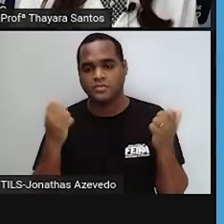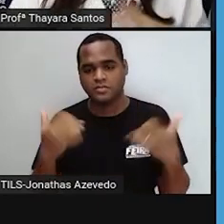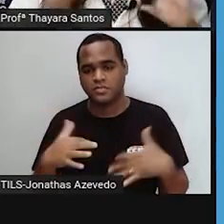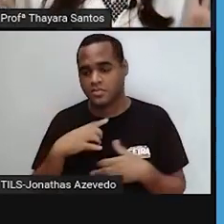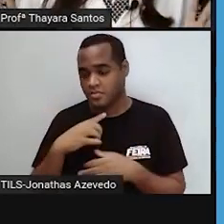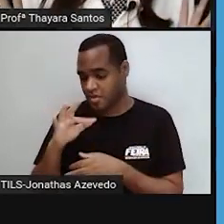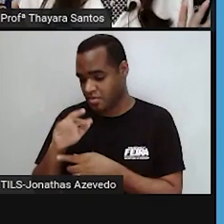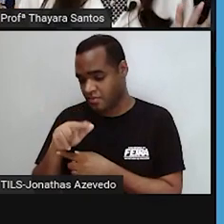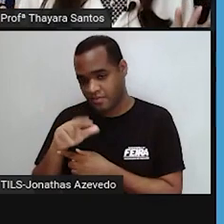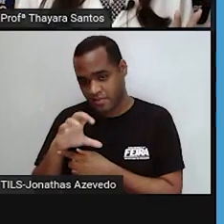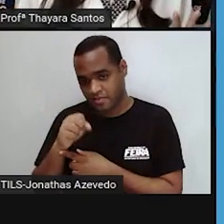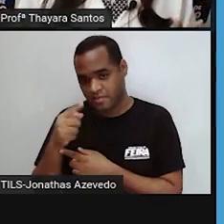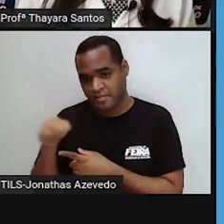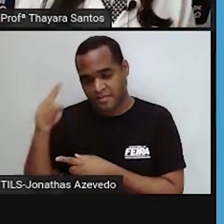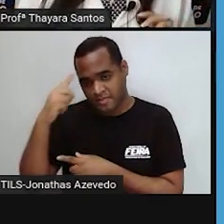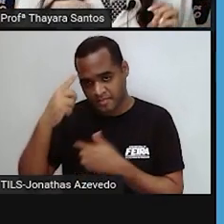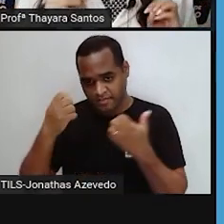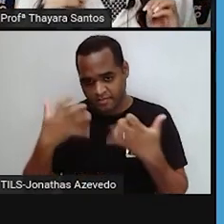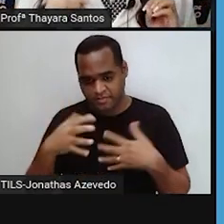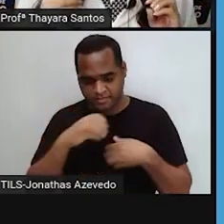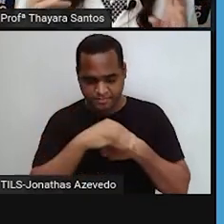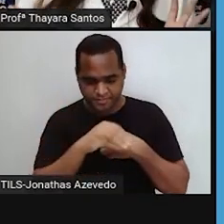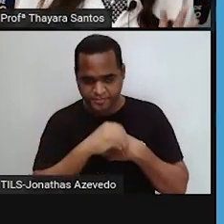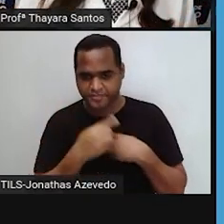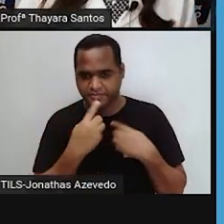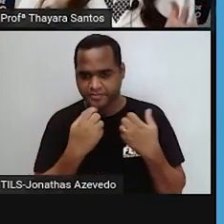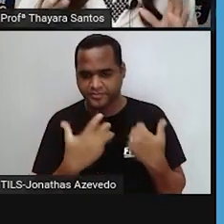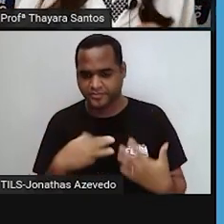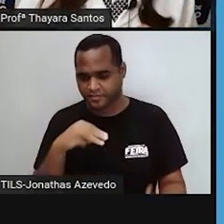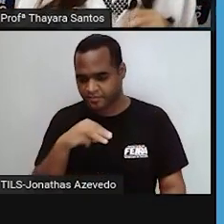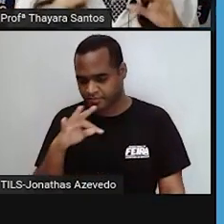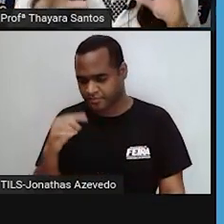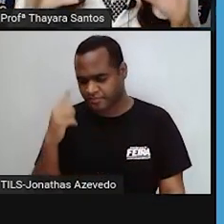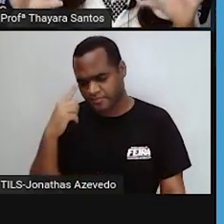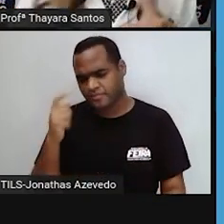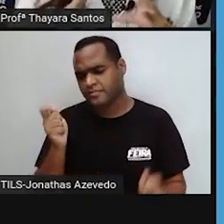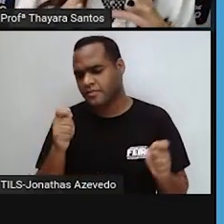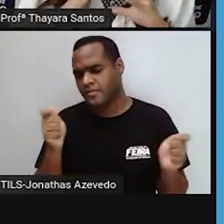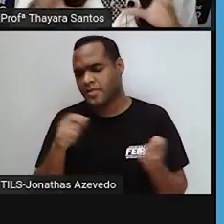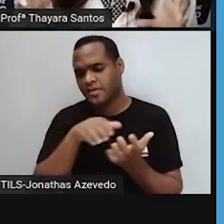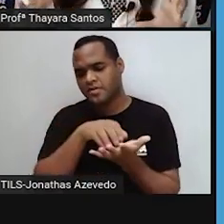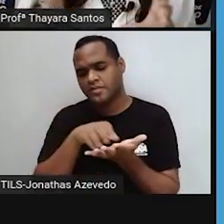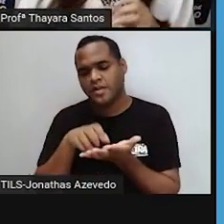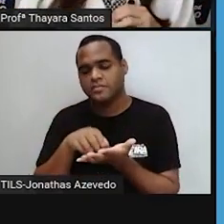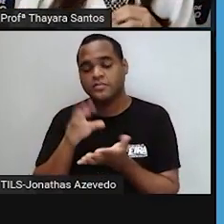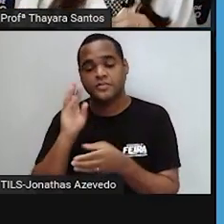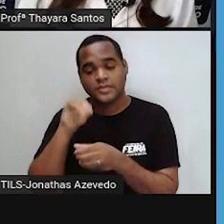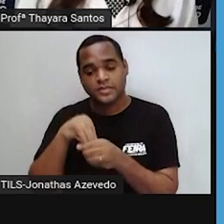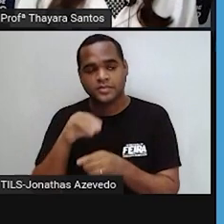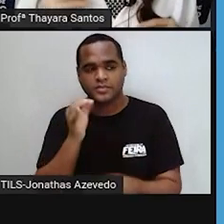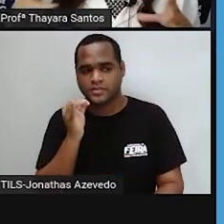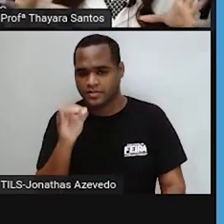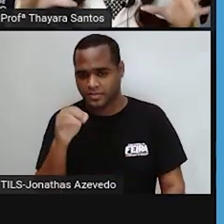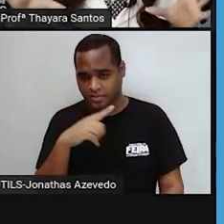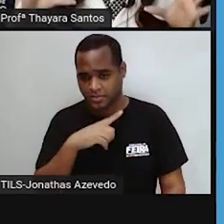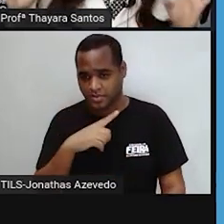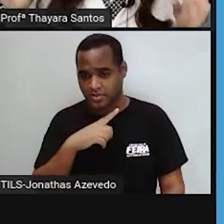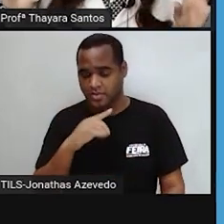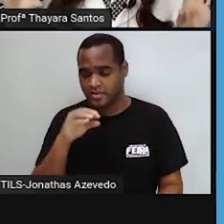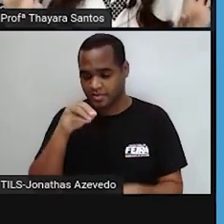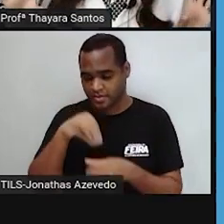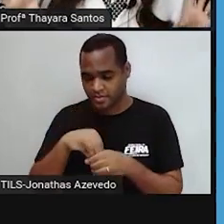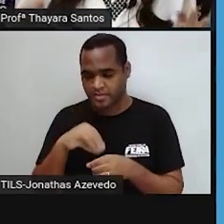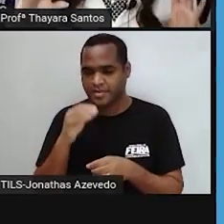é a função essencial da mitocôndria. E ela funciona como se fosse uma central de energia mesmo, né? Uma usina